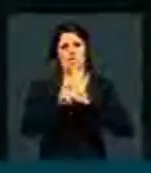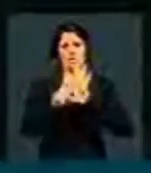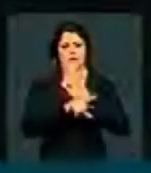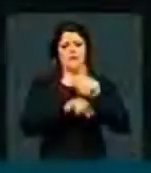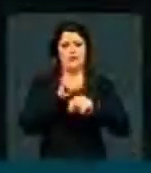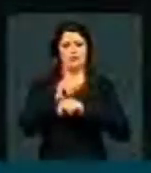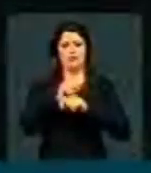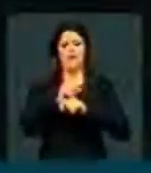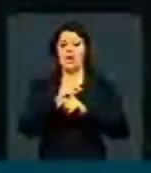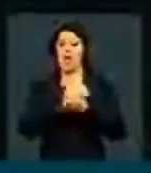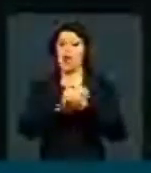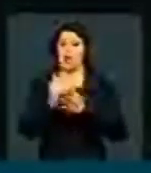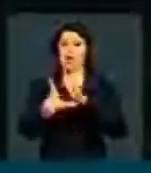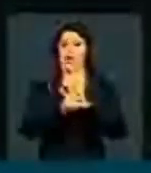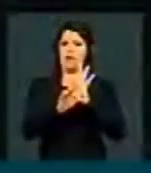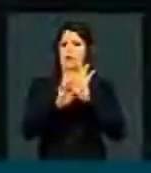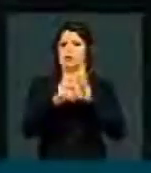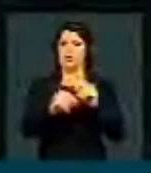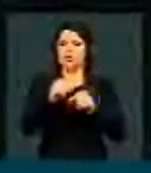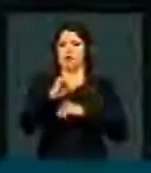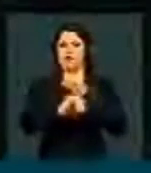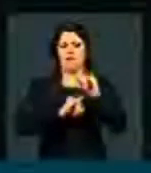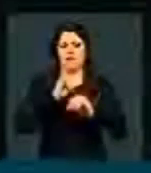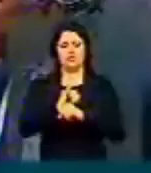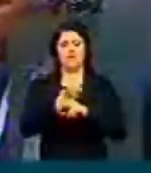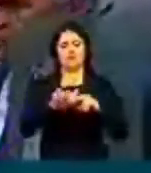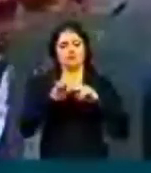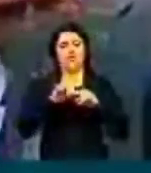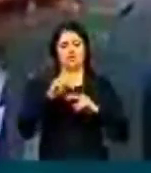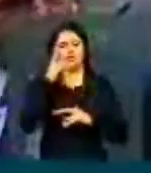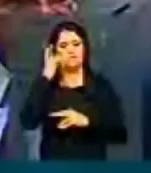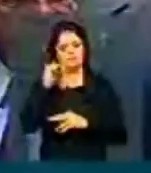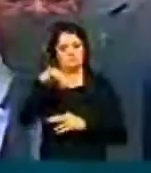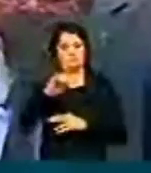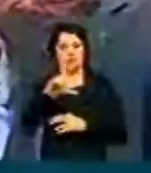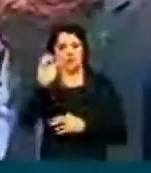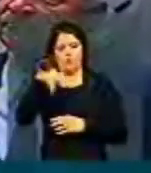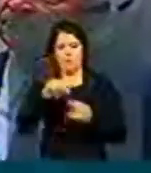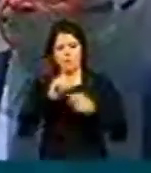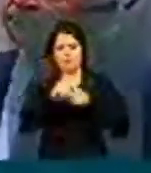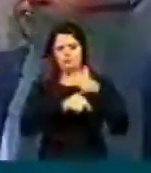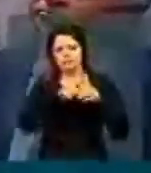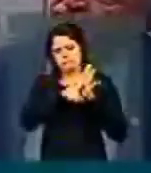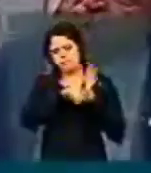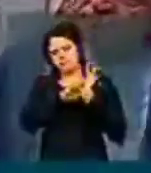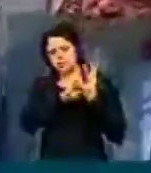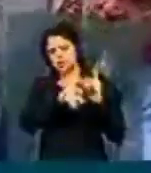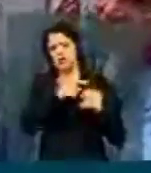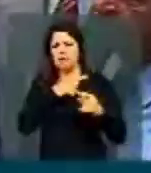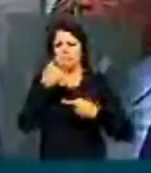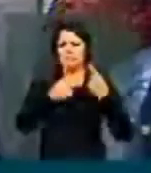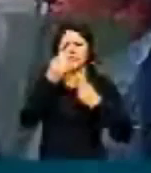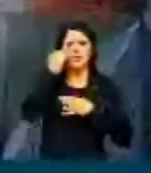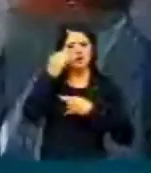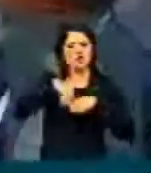do marco civil da internet. O deputado Molon fez um trabalho minucioso, tem procurado discutir